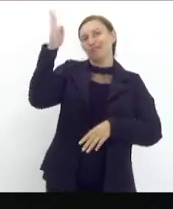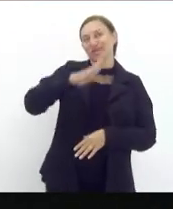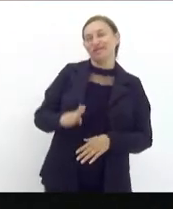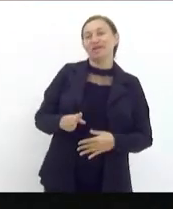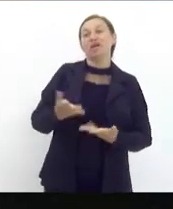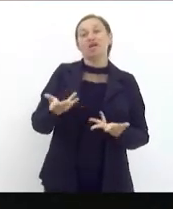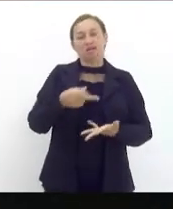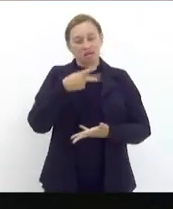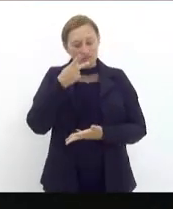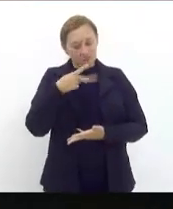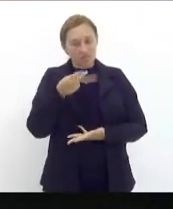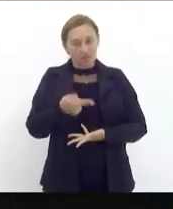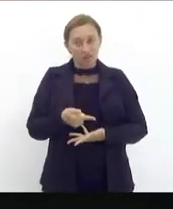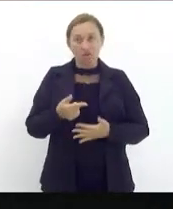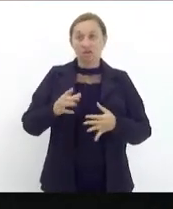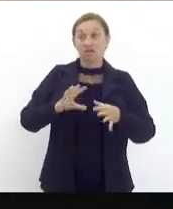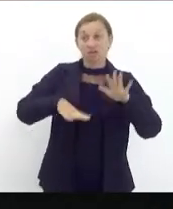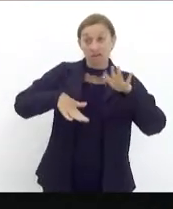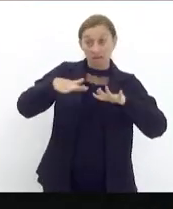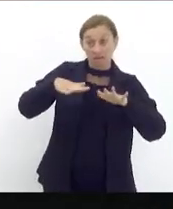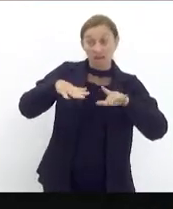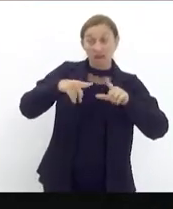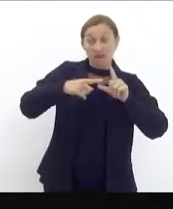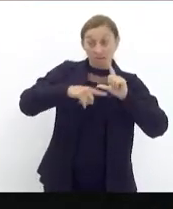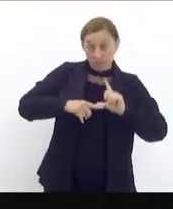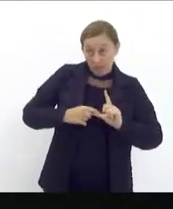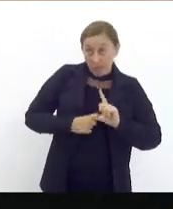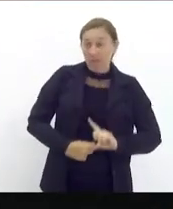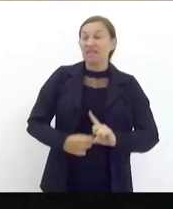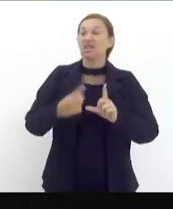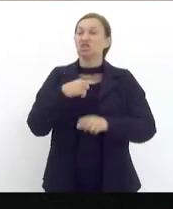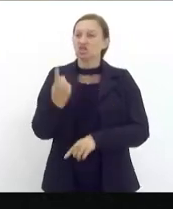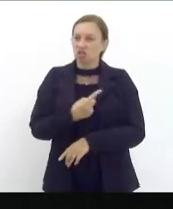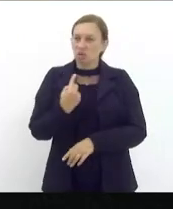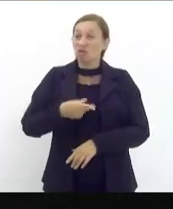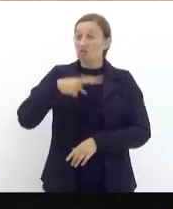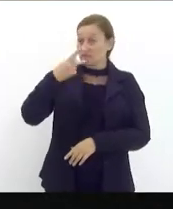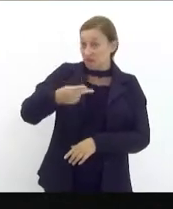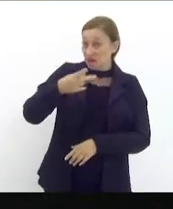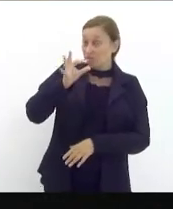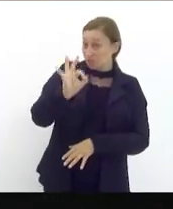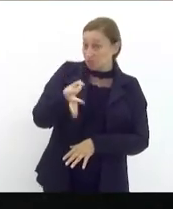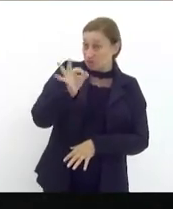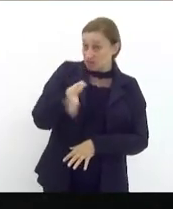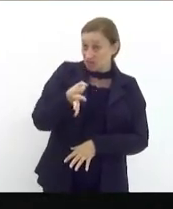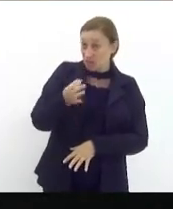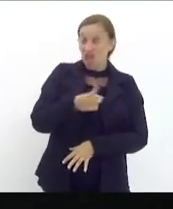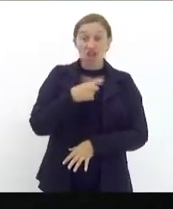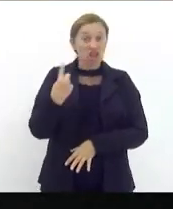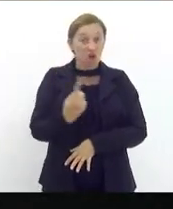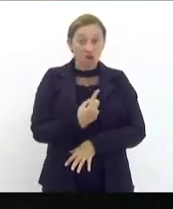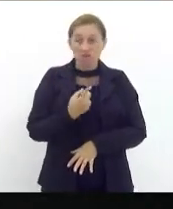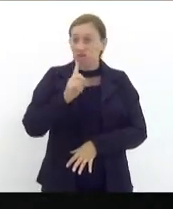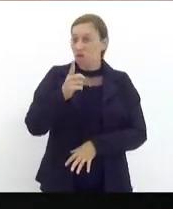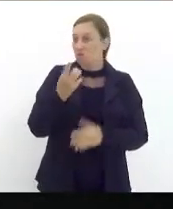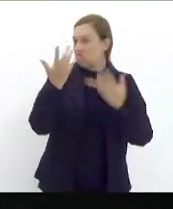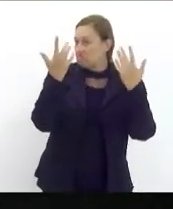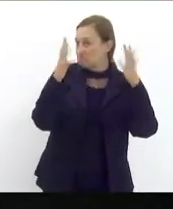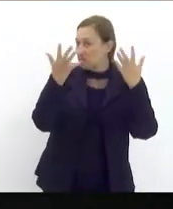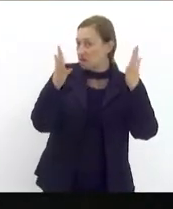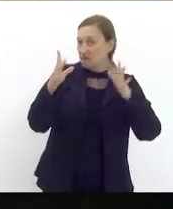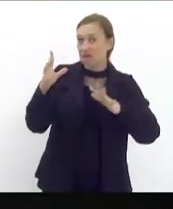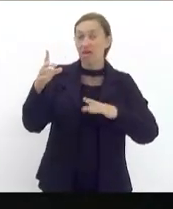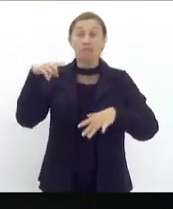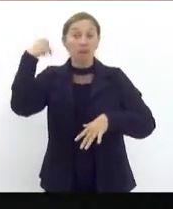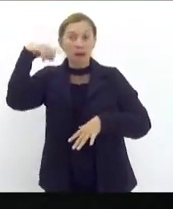o nosso repúdio no que depender de nós no parlamento fluminense em sua maioria afirmo isso com convicção nós não vamos bater palma para maluco